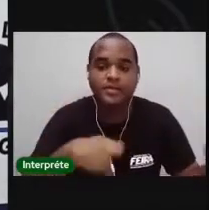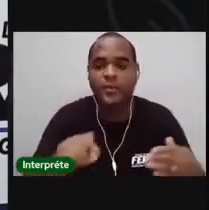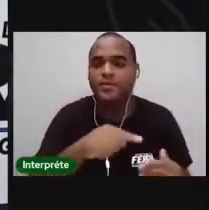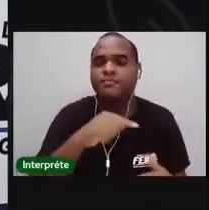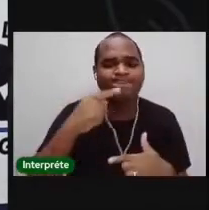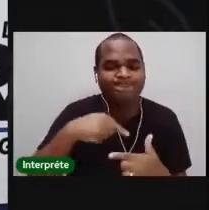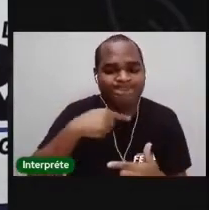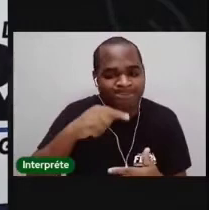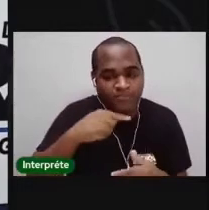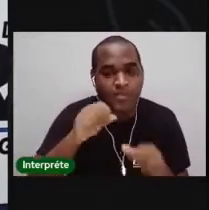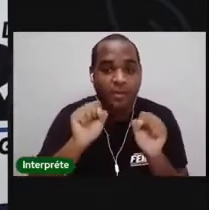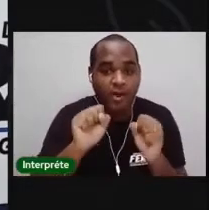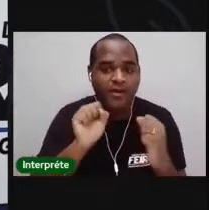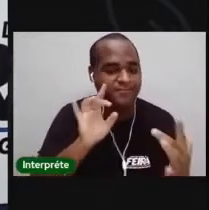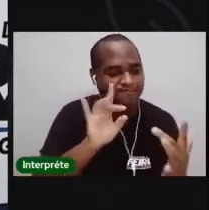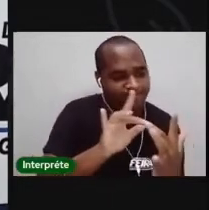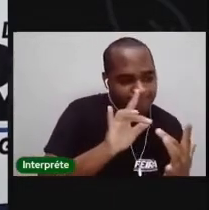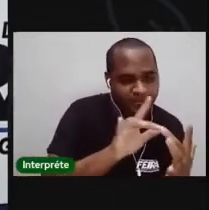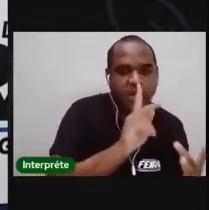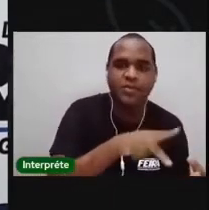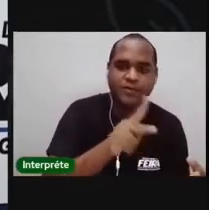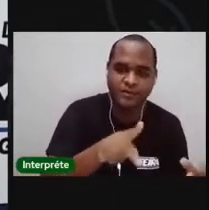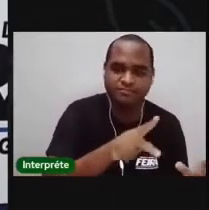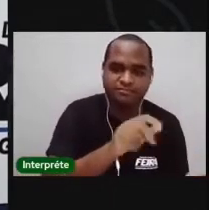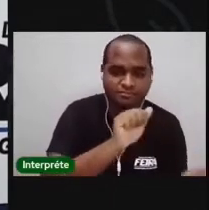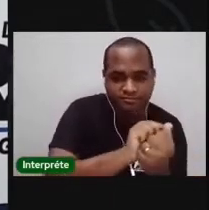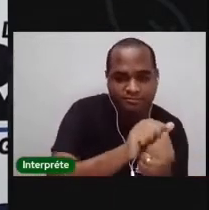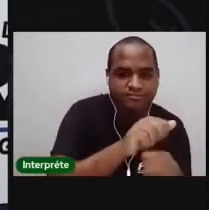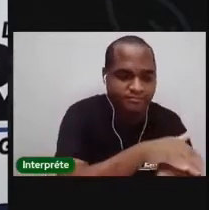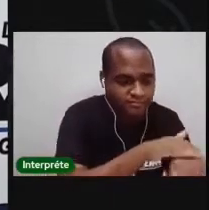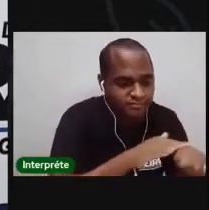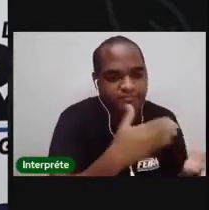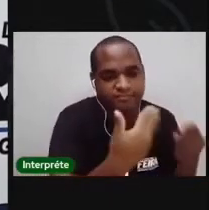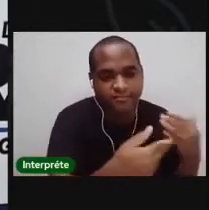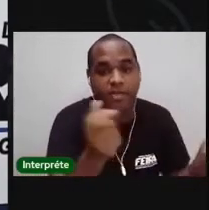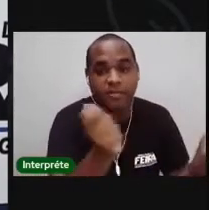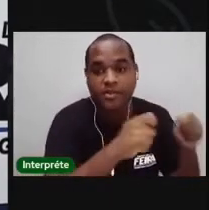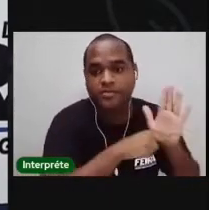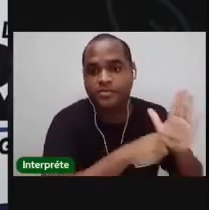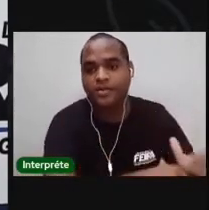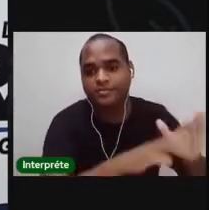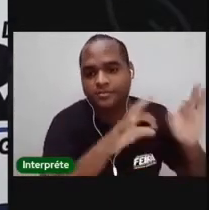dúvidas, podem entrar em contato com os professores para a gente poder ajudar vocês, tá bom?